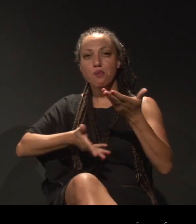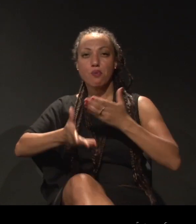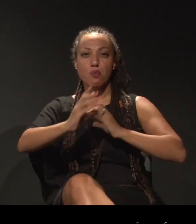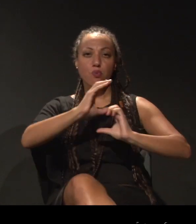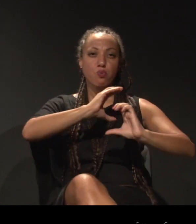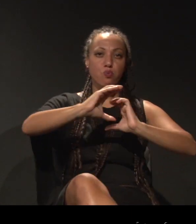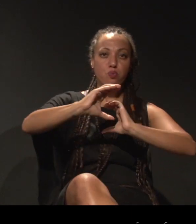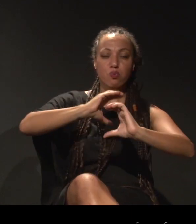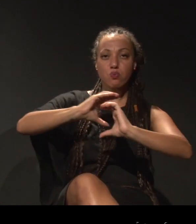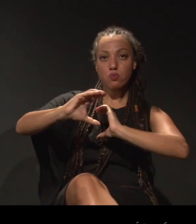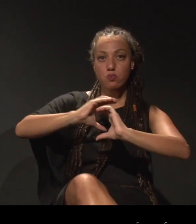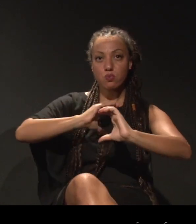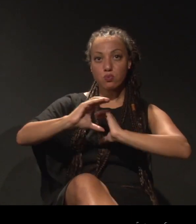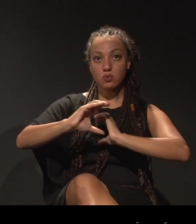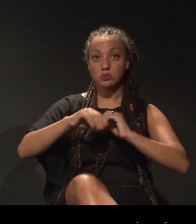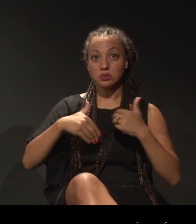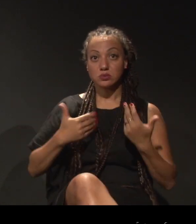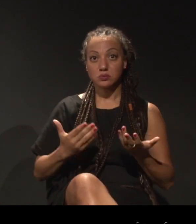comunicação.